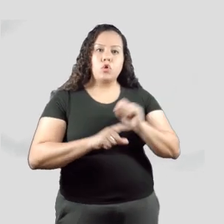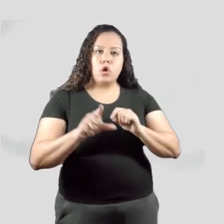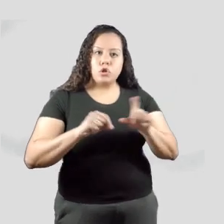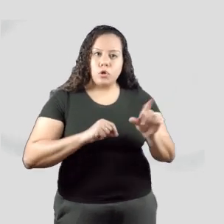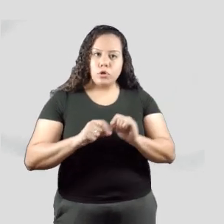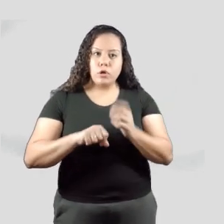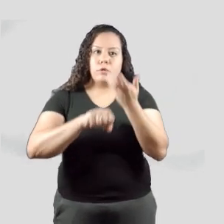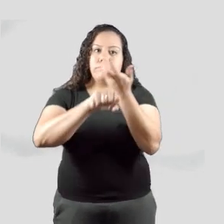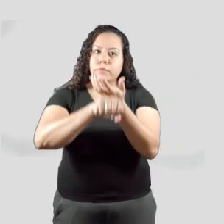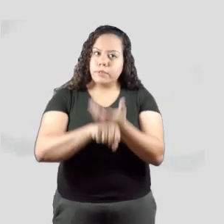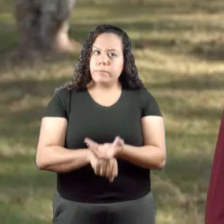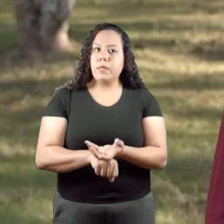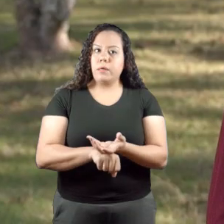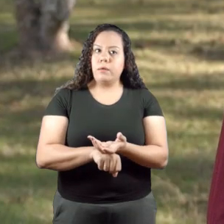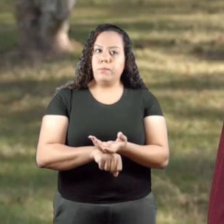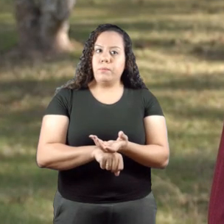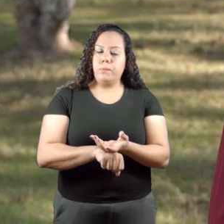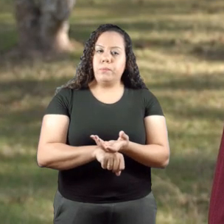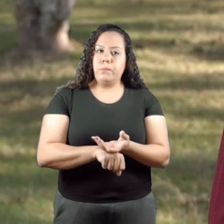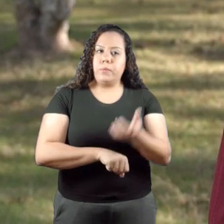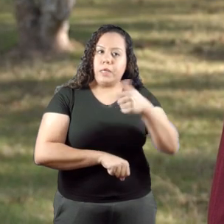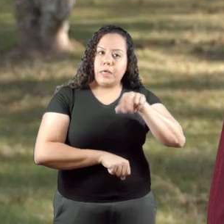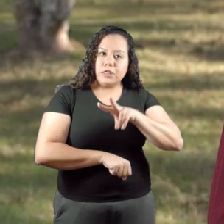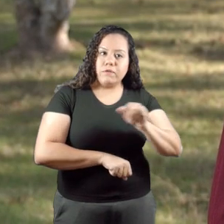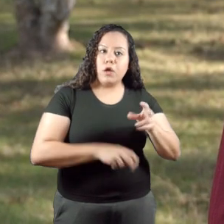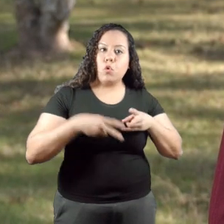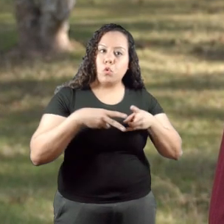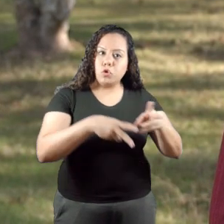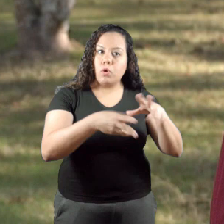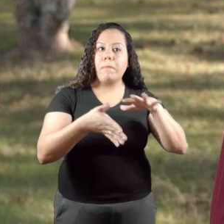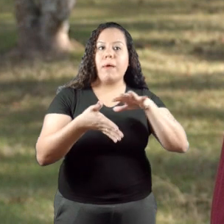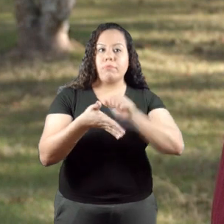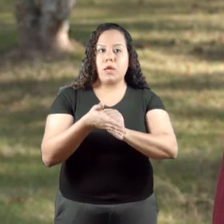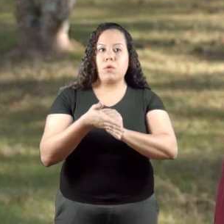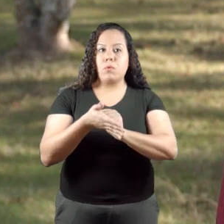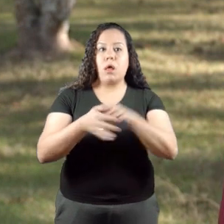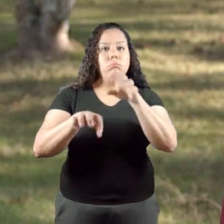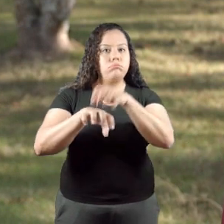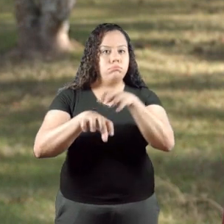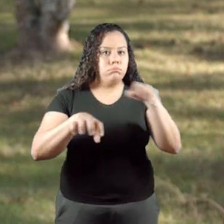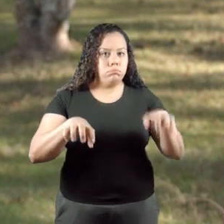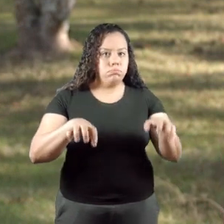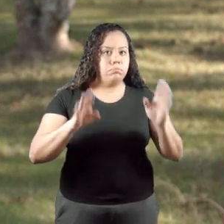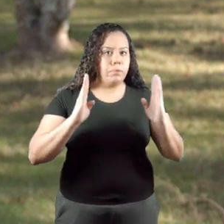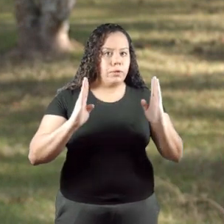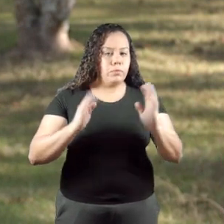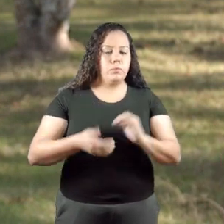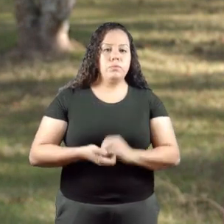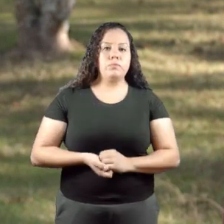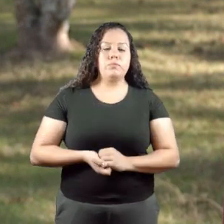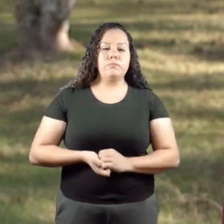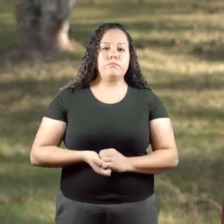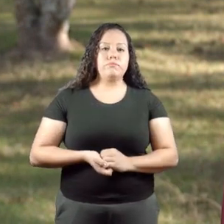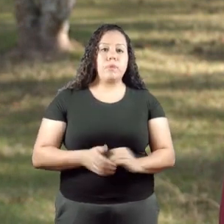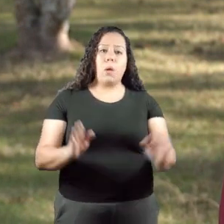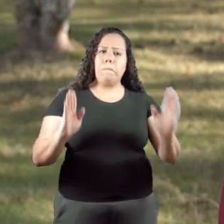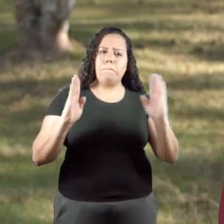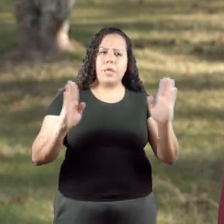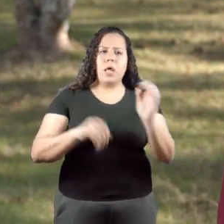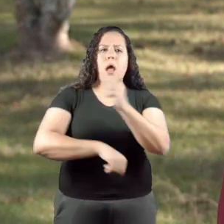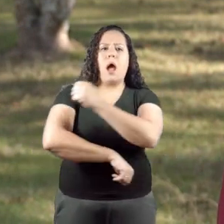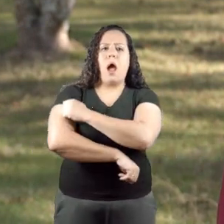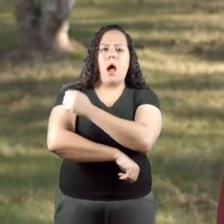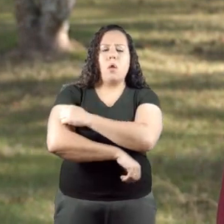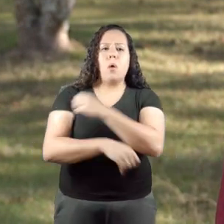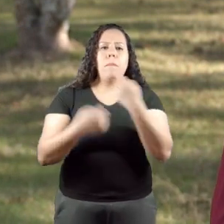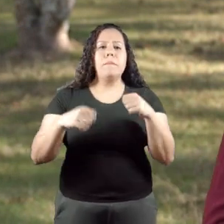de fazer a opção pelas disciplinas em que manterão a sua matrícula para o ensino remoto emergencial. Então,